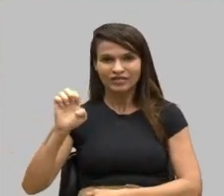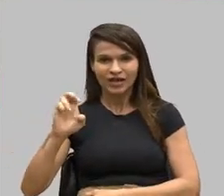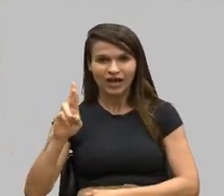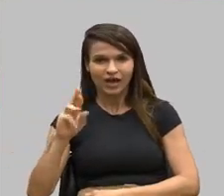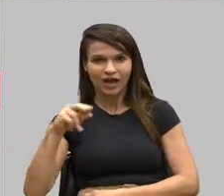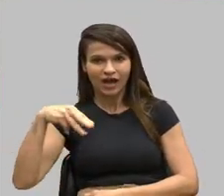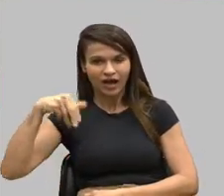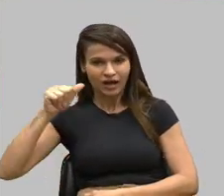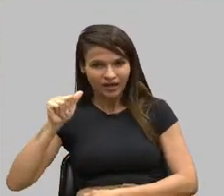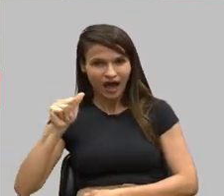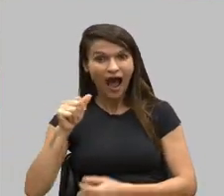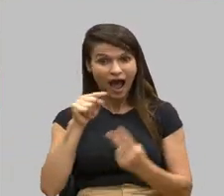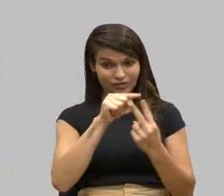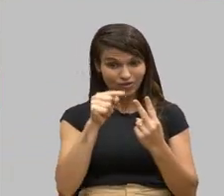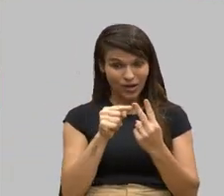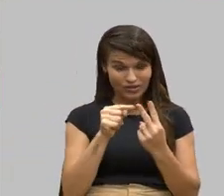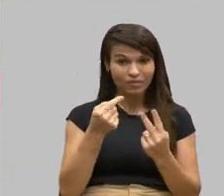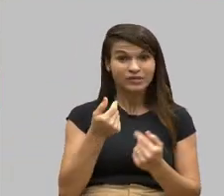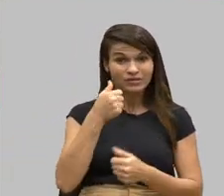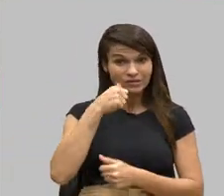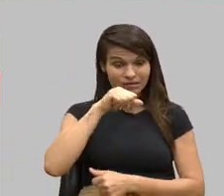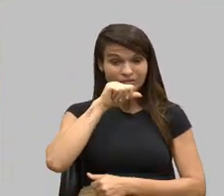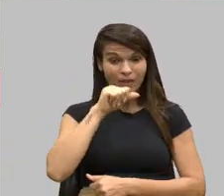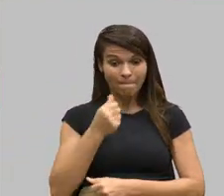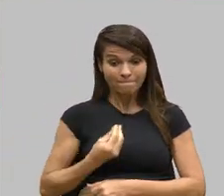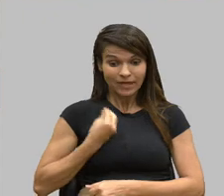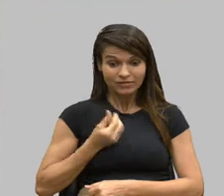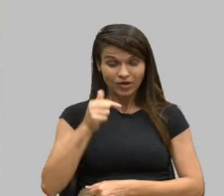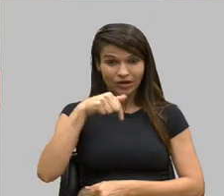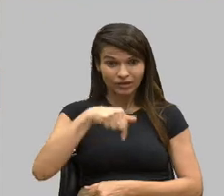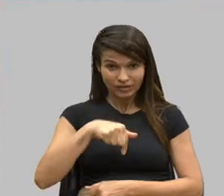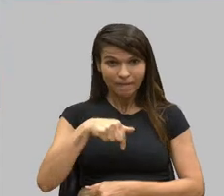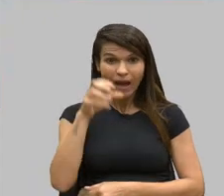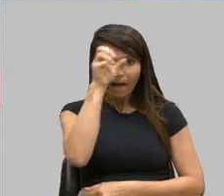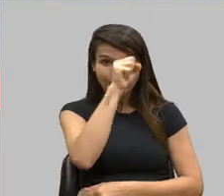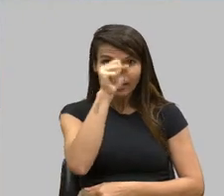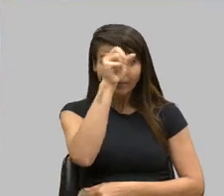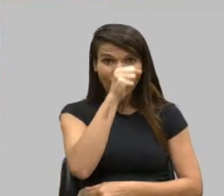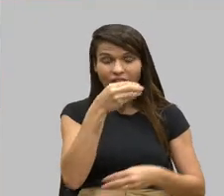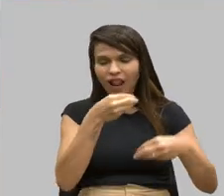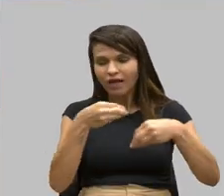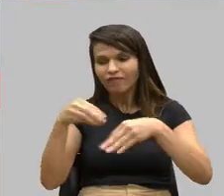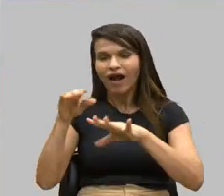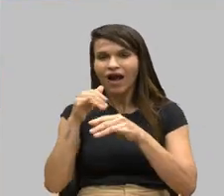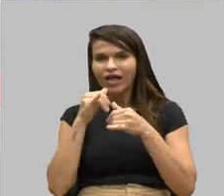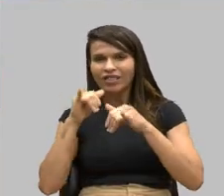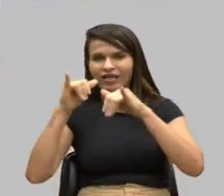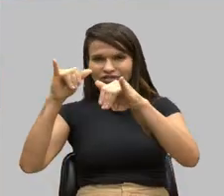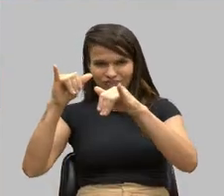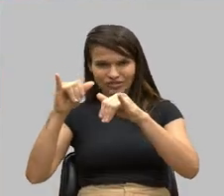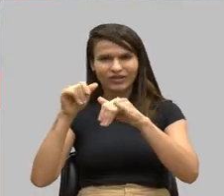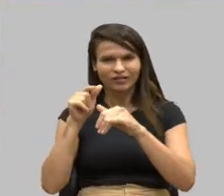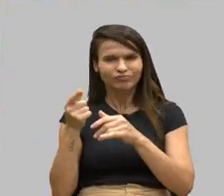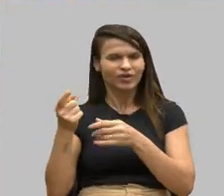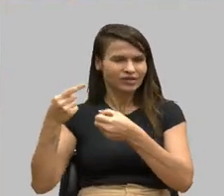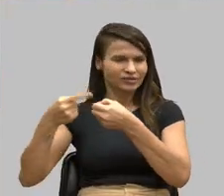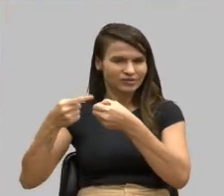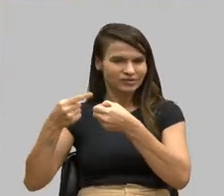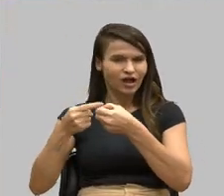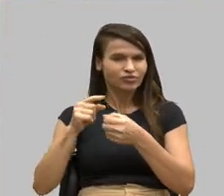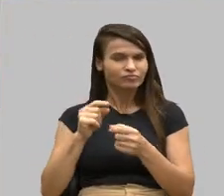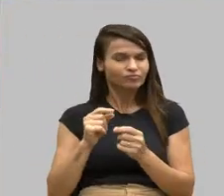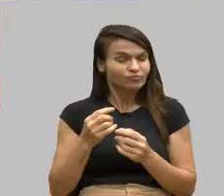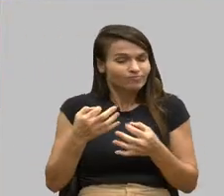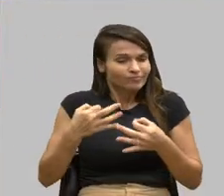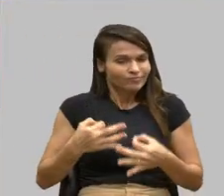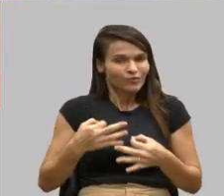para aprender e levar toda essa energia para Nova Serrana. E tenho certeza absoluta que faremos juntos um